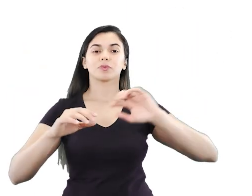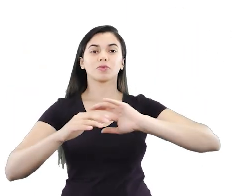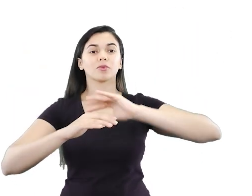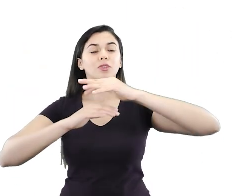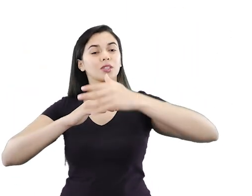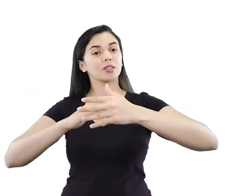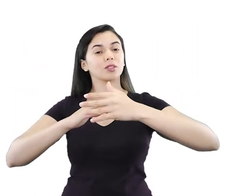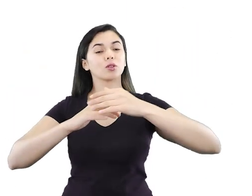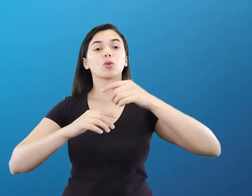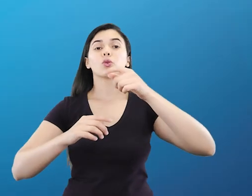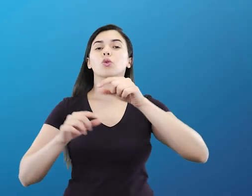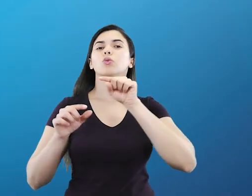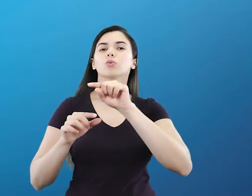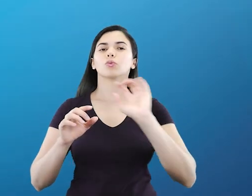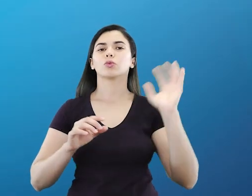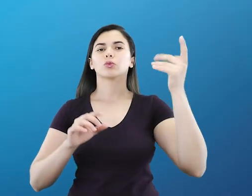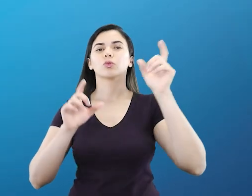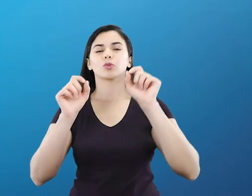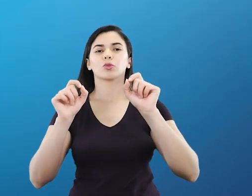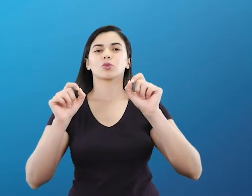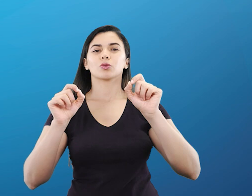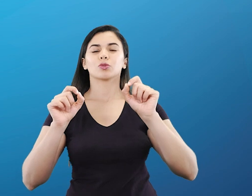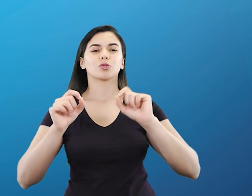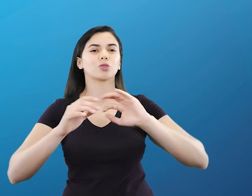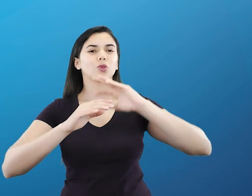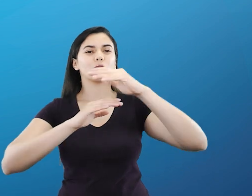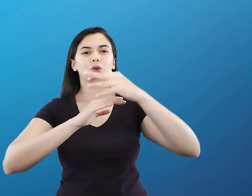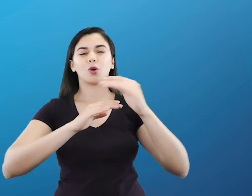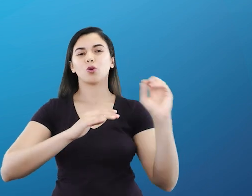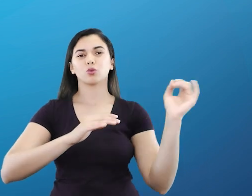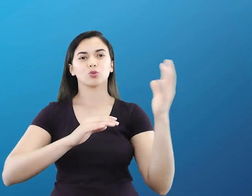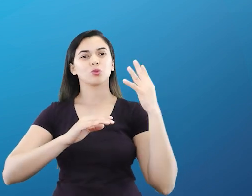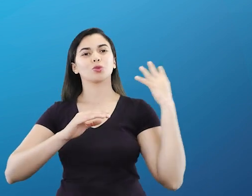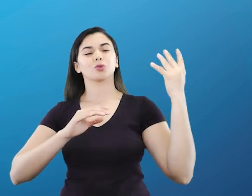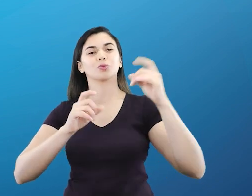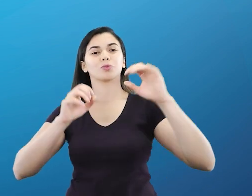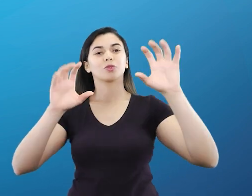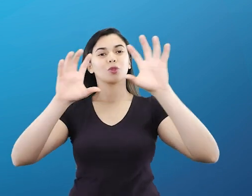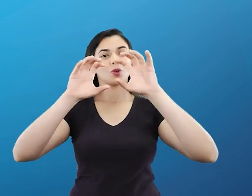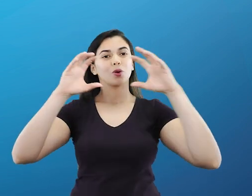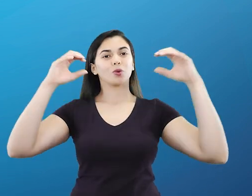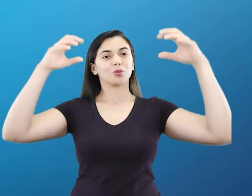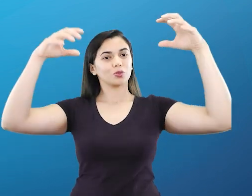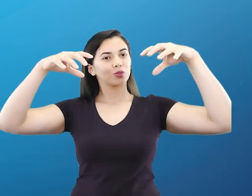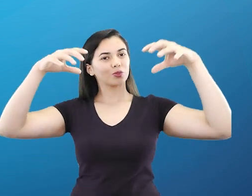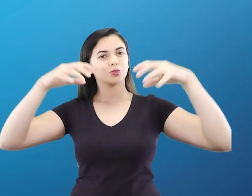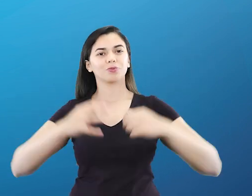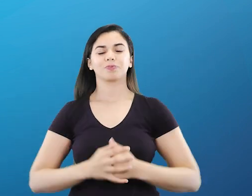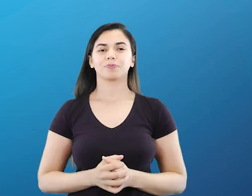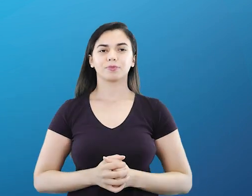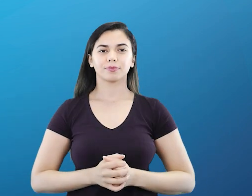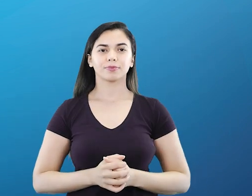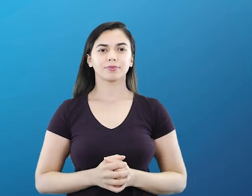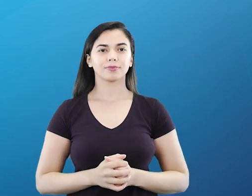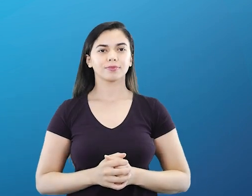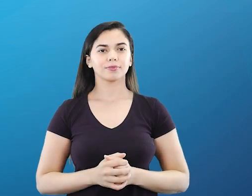camada da atmosfera, onde ocorrem os fenômenos atmosféricos, como por exemplo, a formação de precipitações.